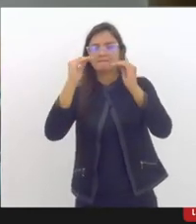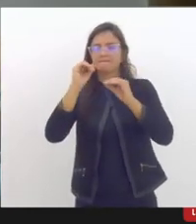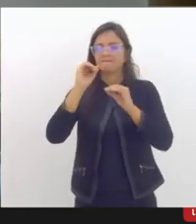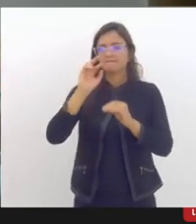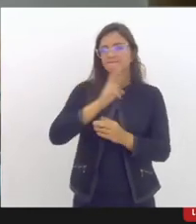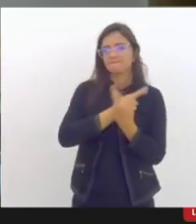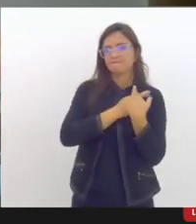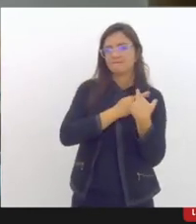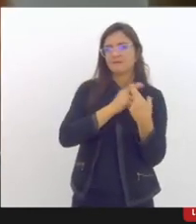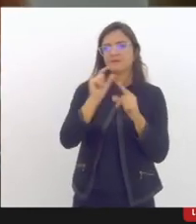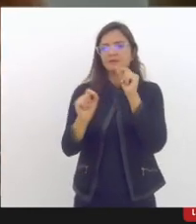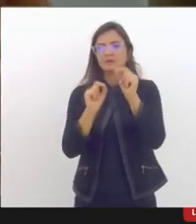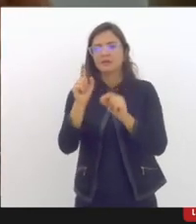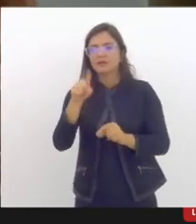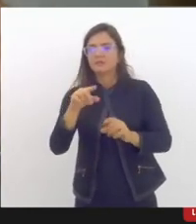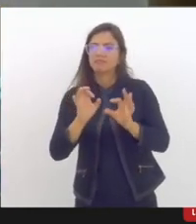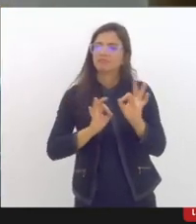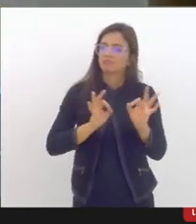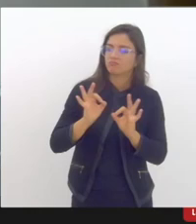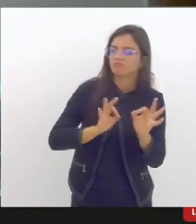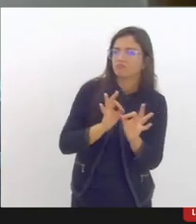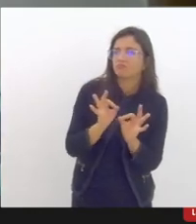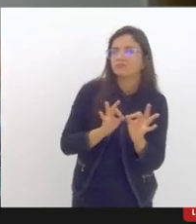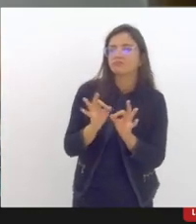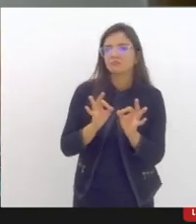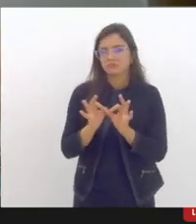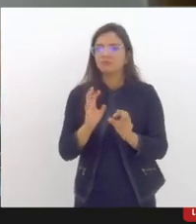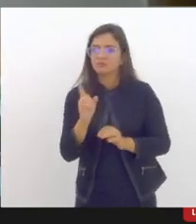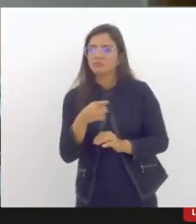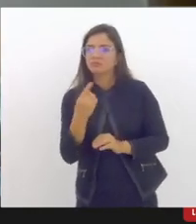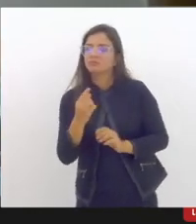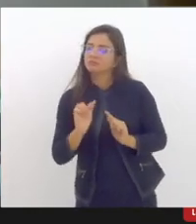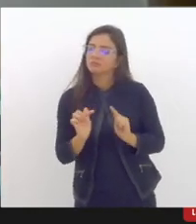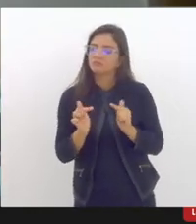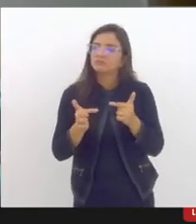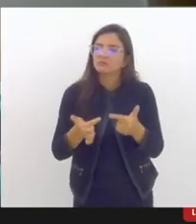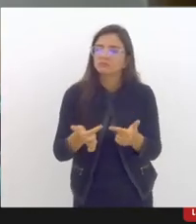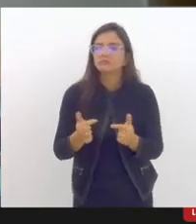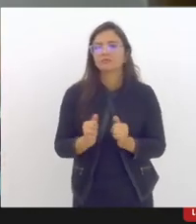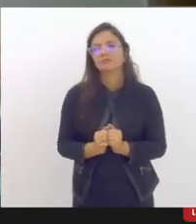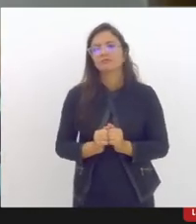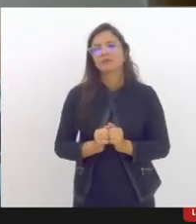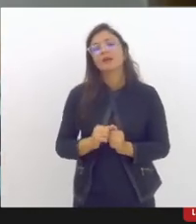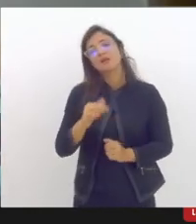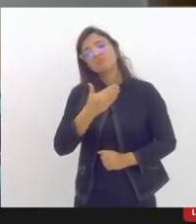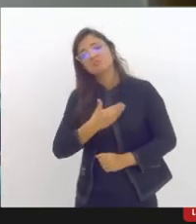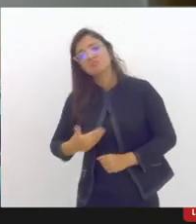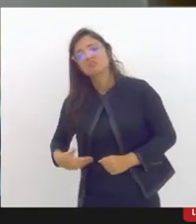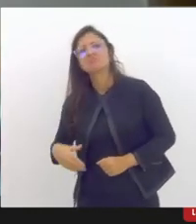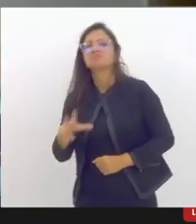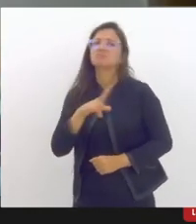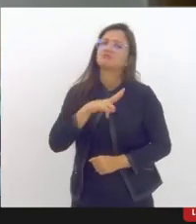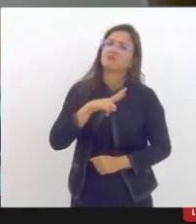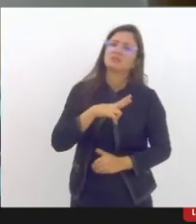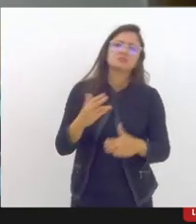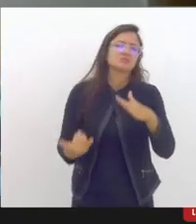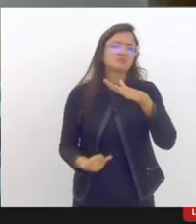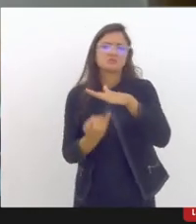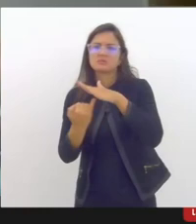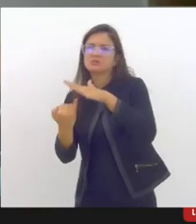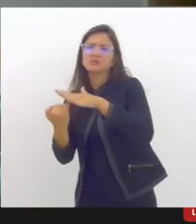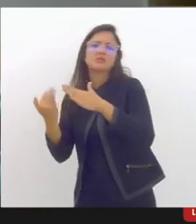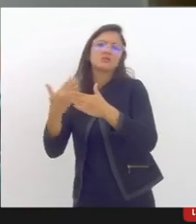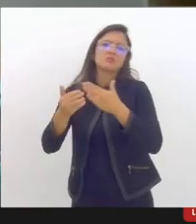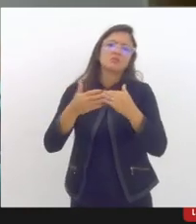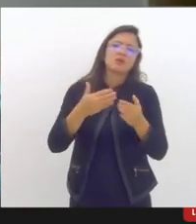na qual a gente atua em parceria, seja pública ou privada, com instituições, com outras